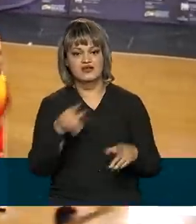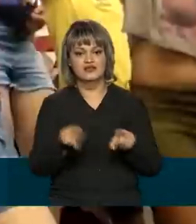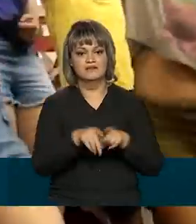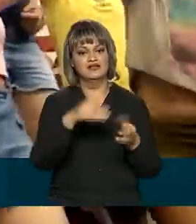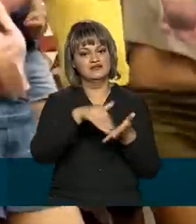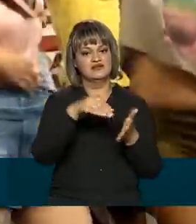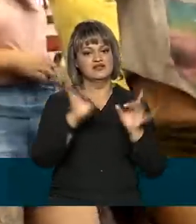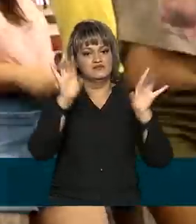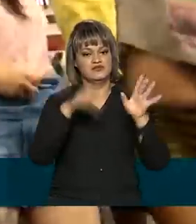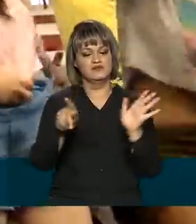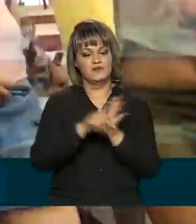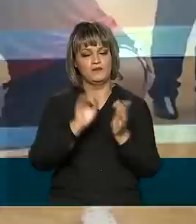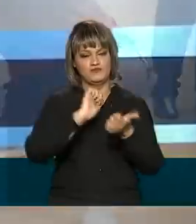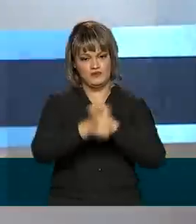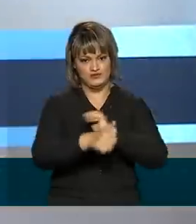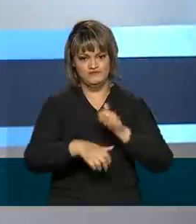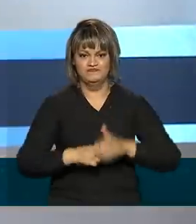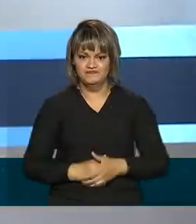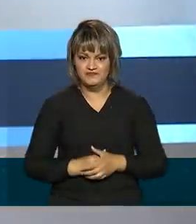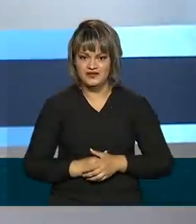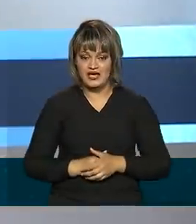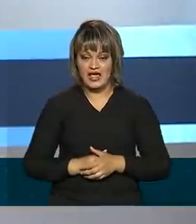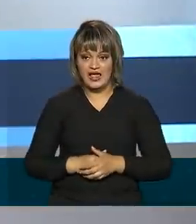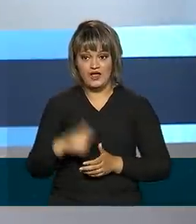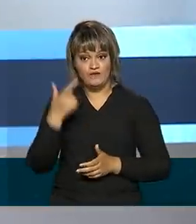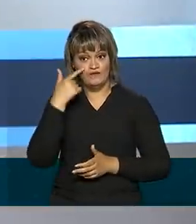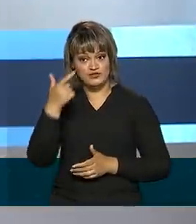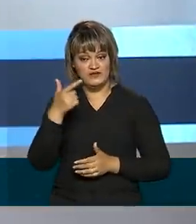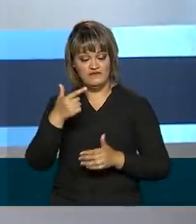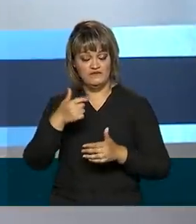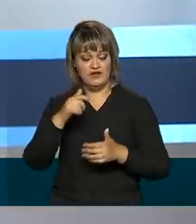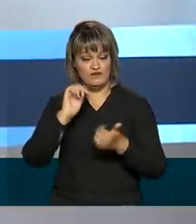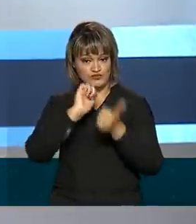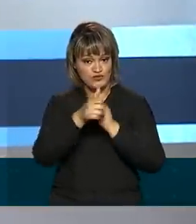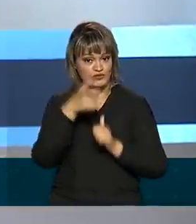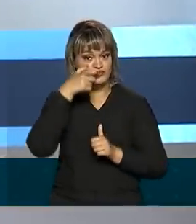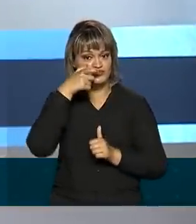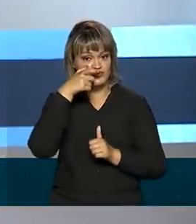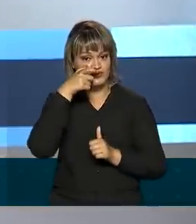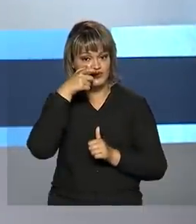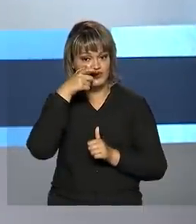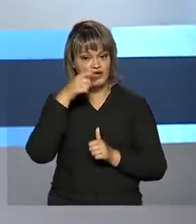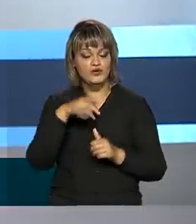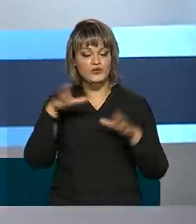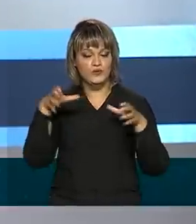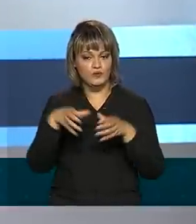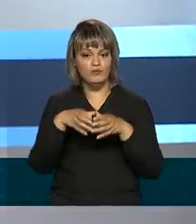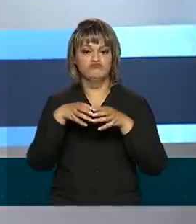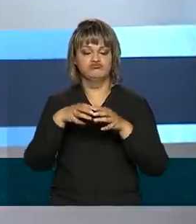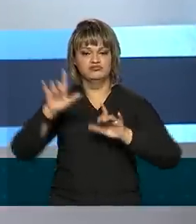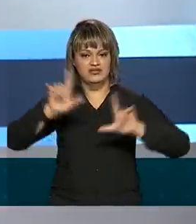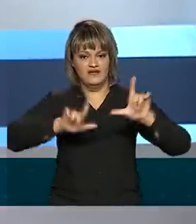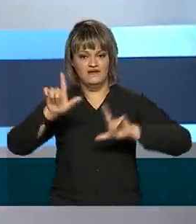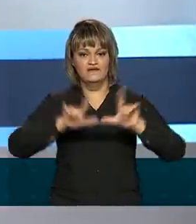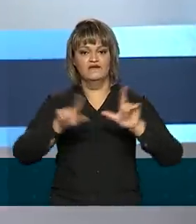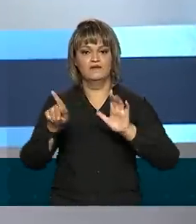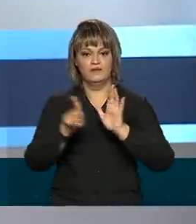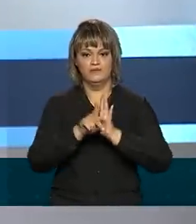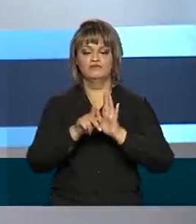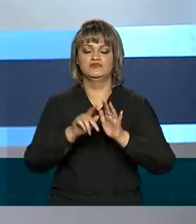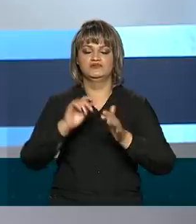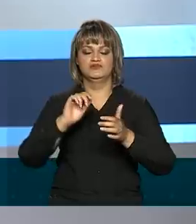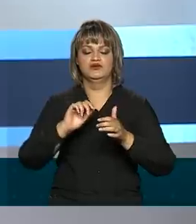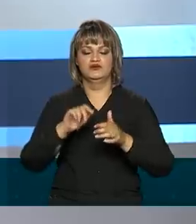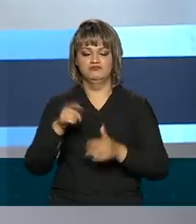da Secretaria Especial do Esporte. A transmissão dos jogos está sendo feita no canal da Confederação Brasileira de Desportos de